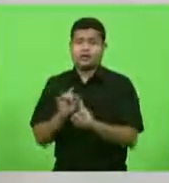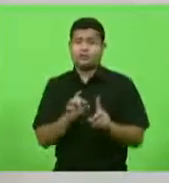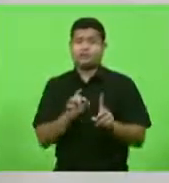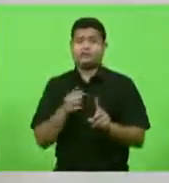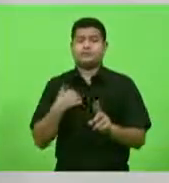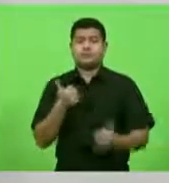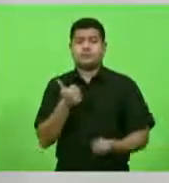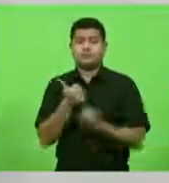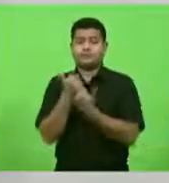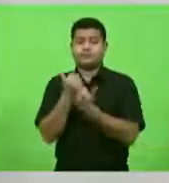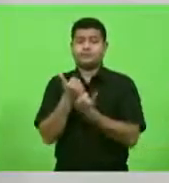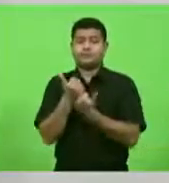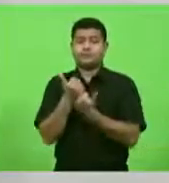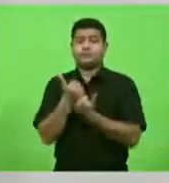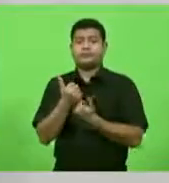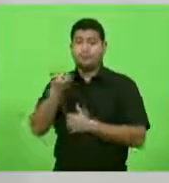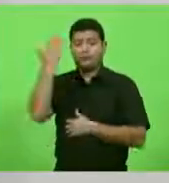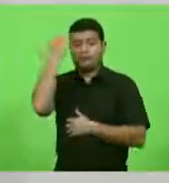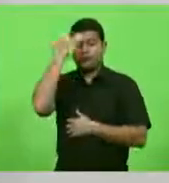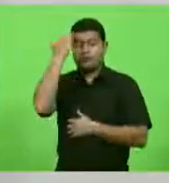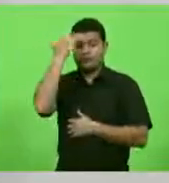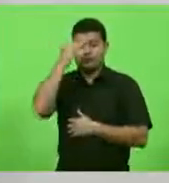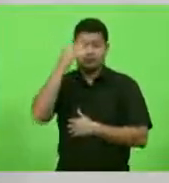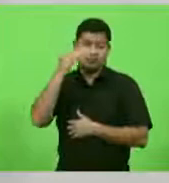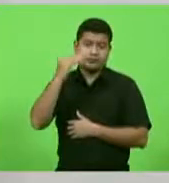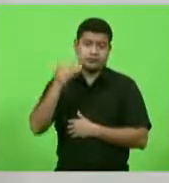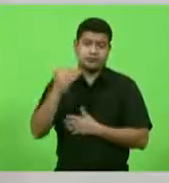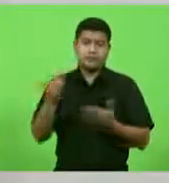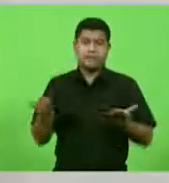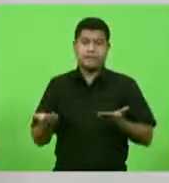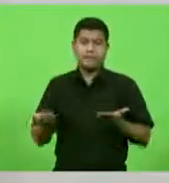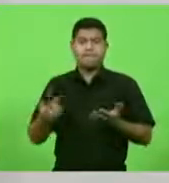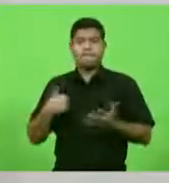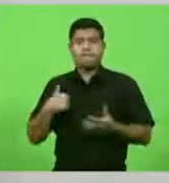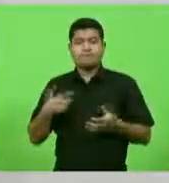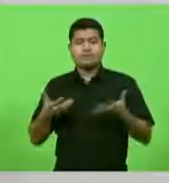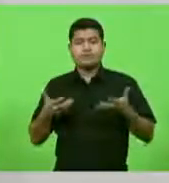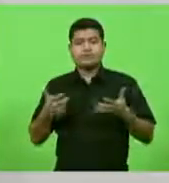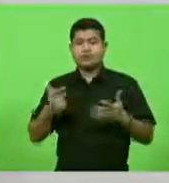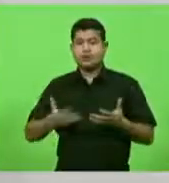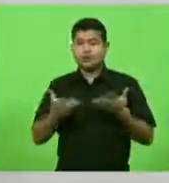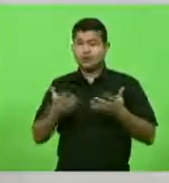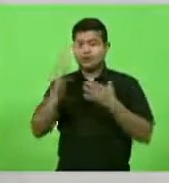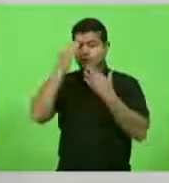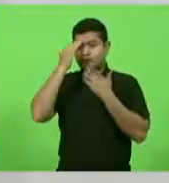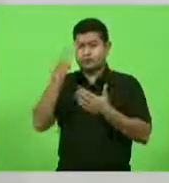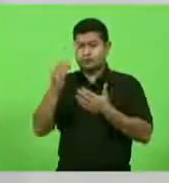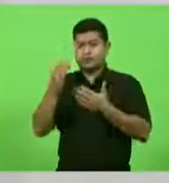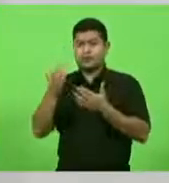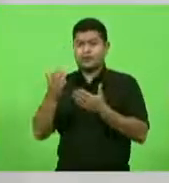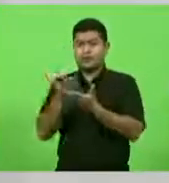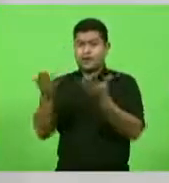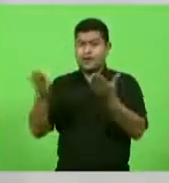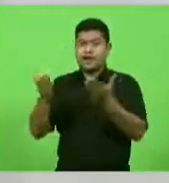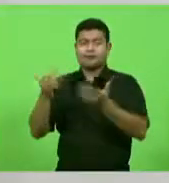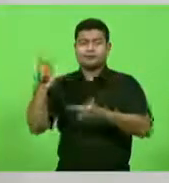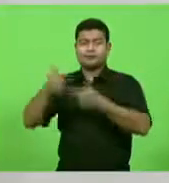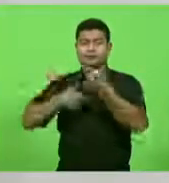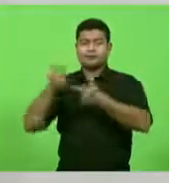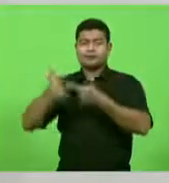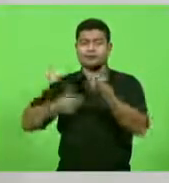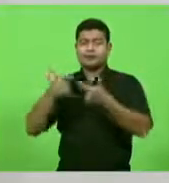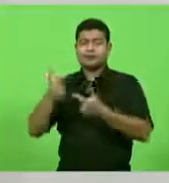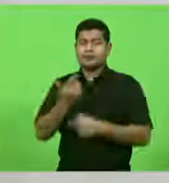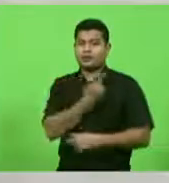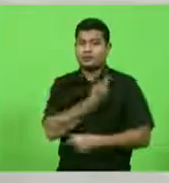apoio, pela compreensão nesse período. Quero agradecer aos funcionários da liderança do governo e da